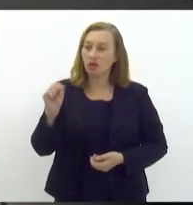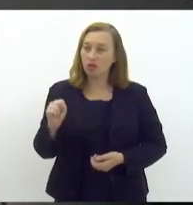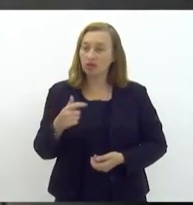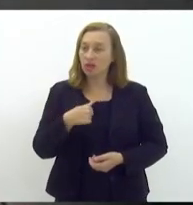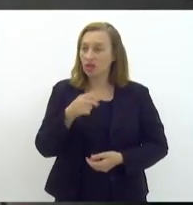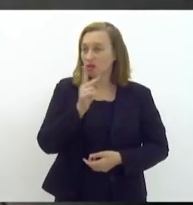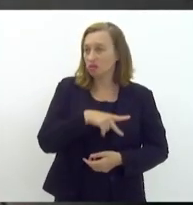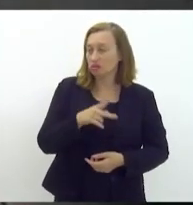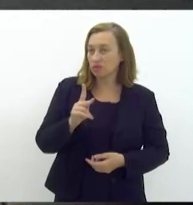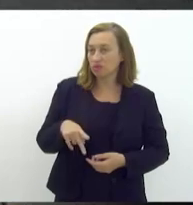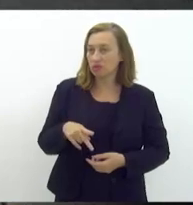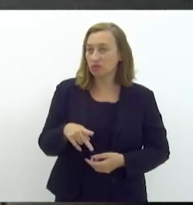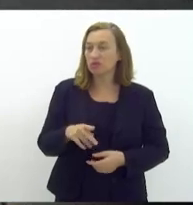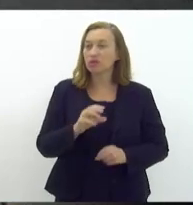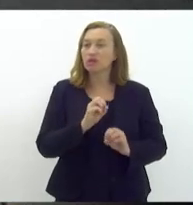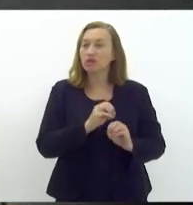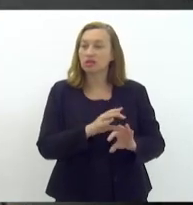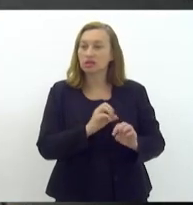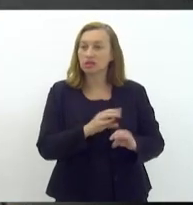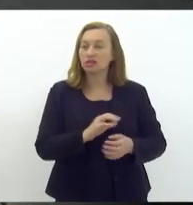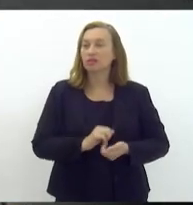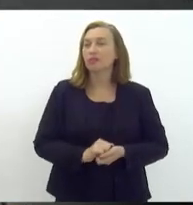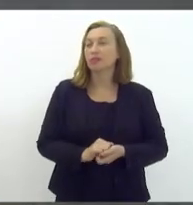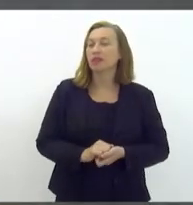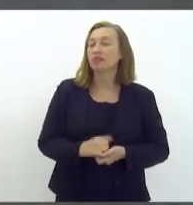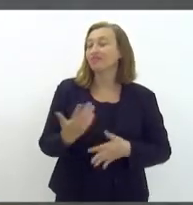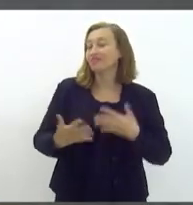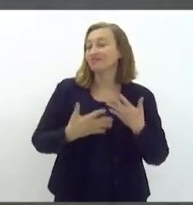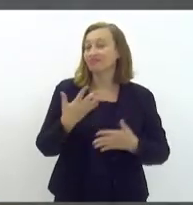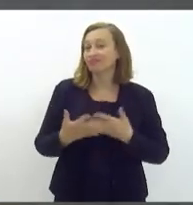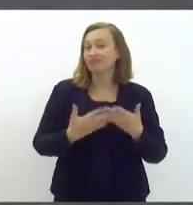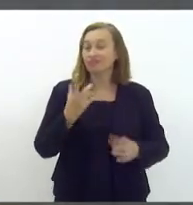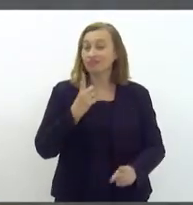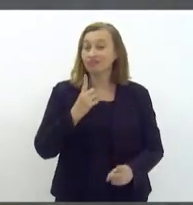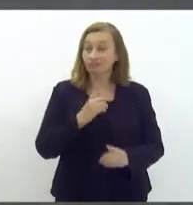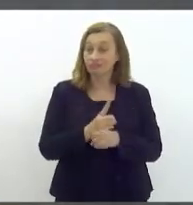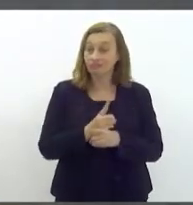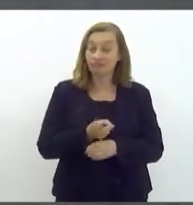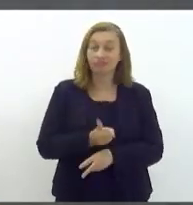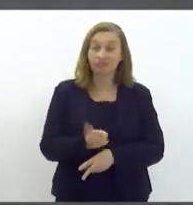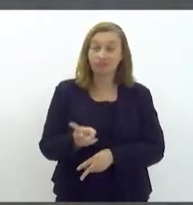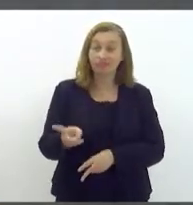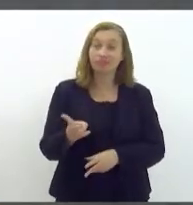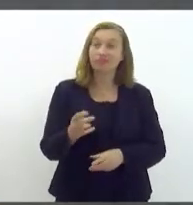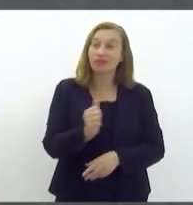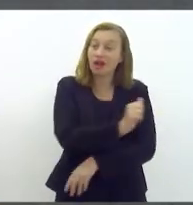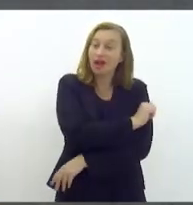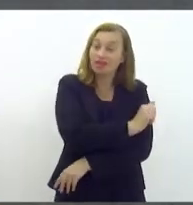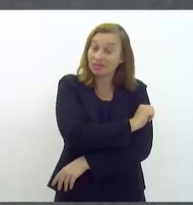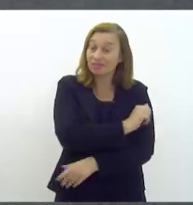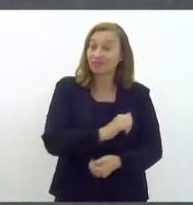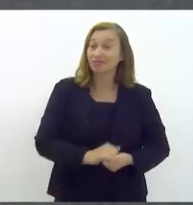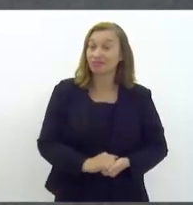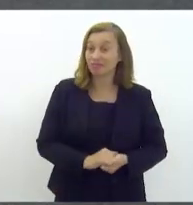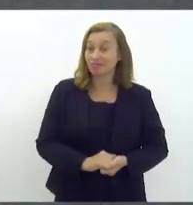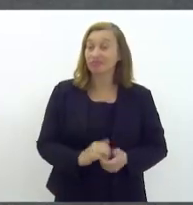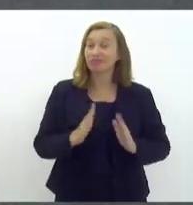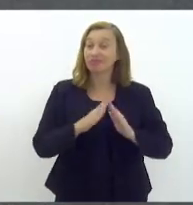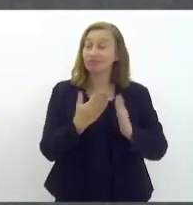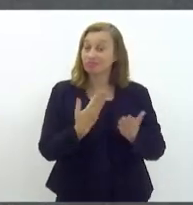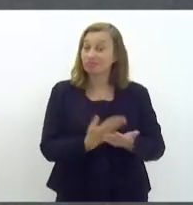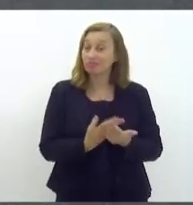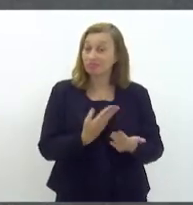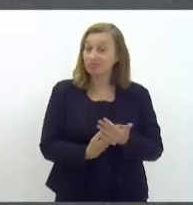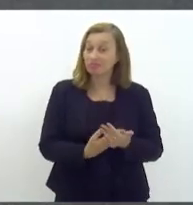professora da rede estadual de ensino tenho a felicidade de encontrar sempre alunos essa escola inclusive